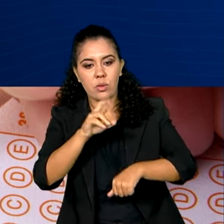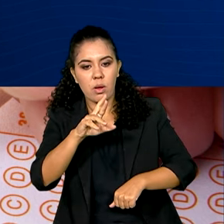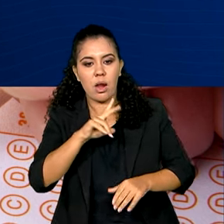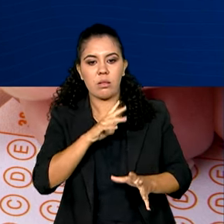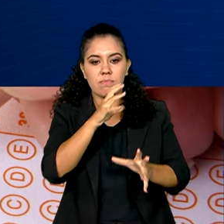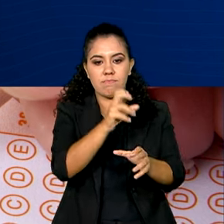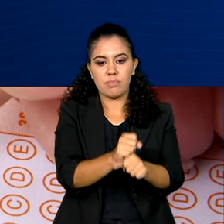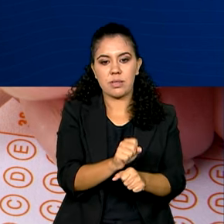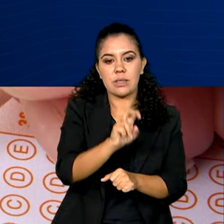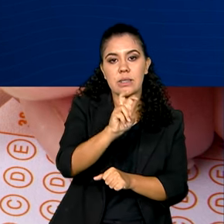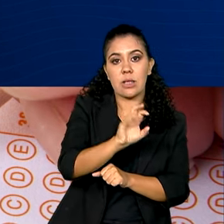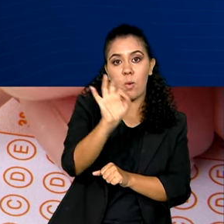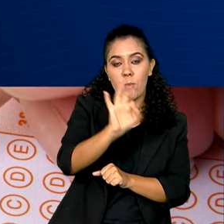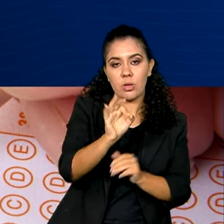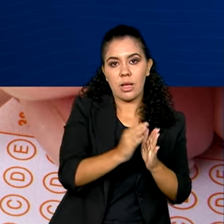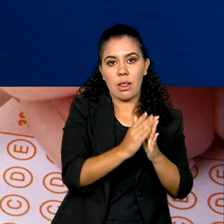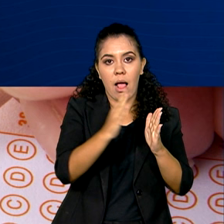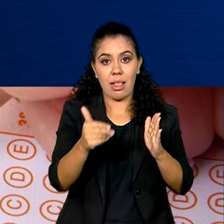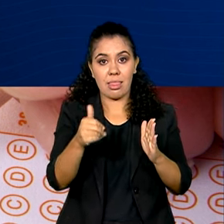final.